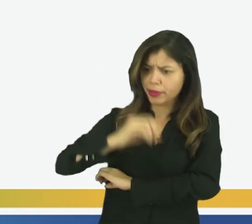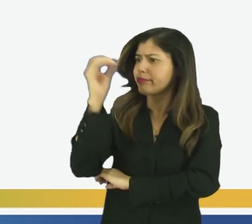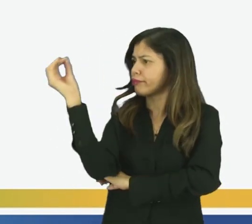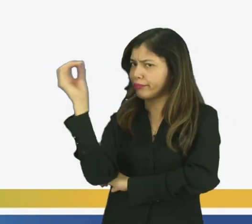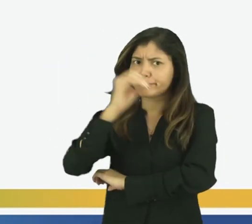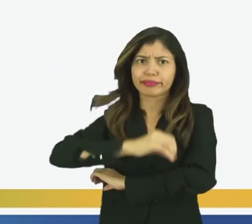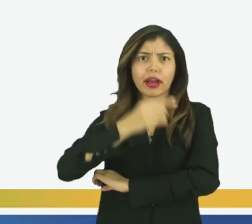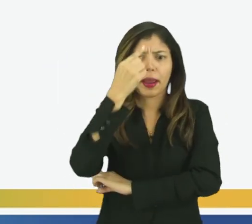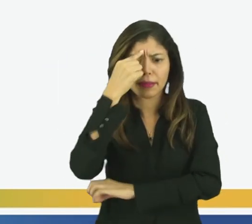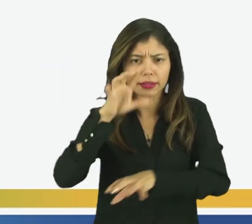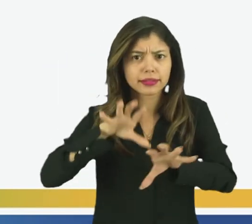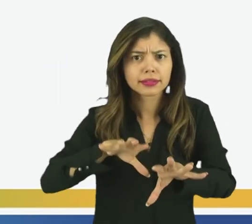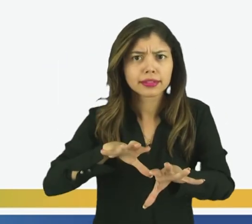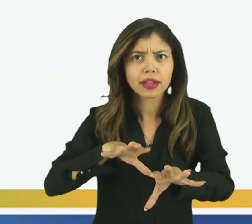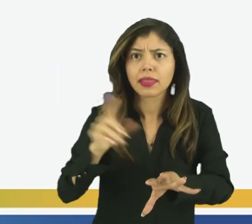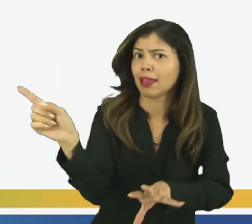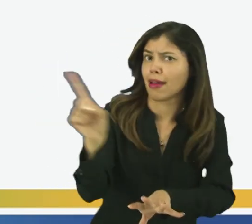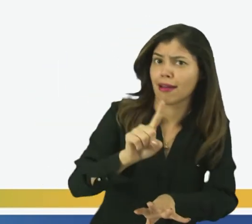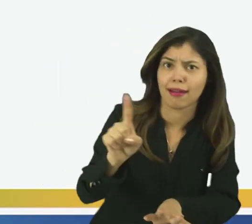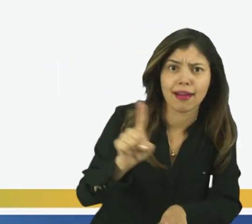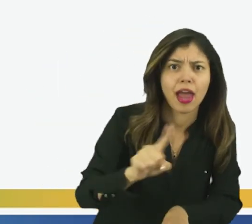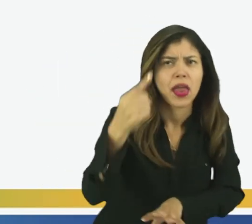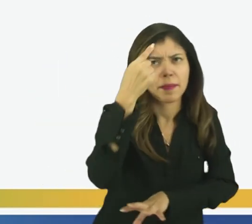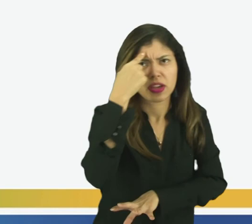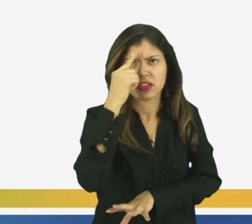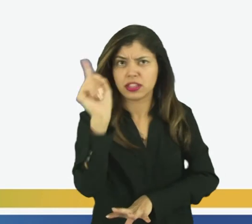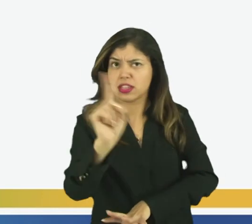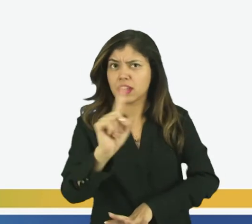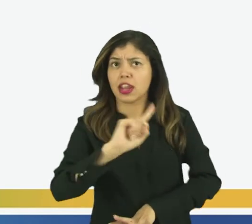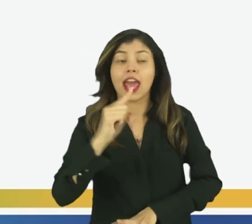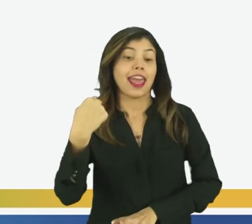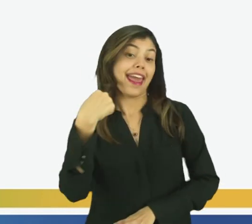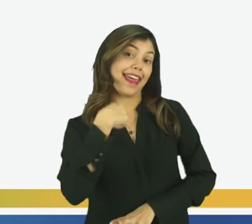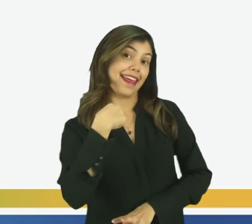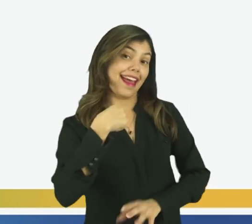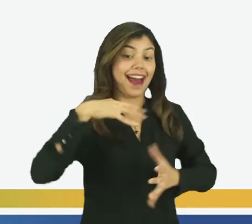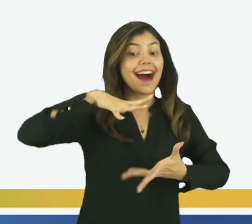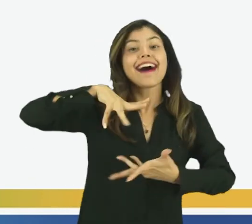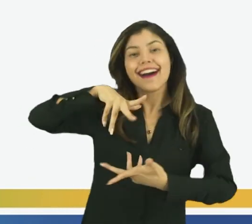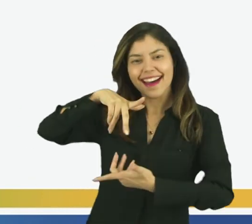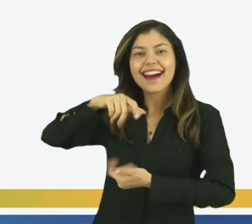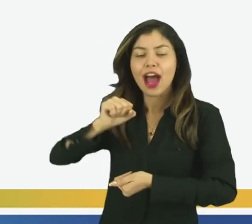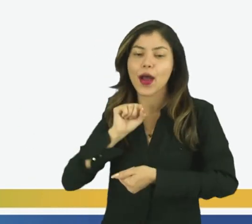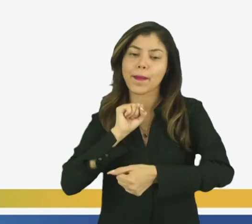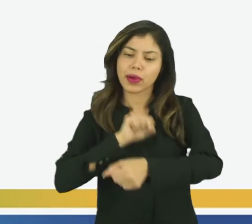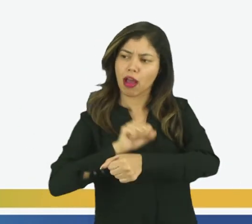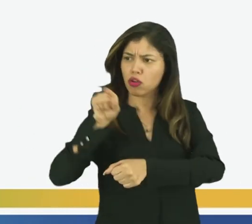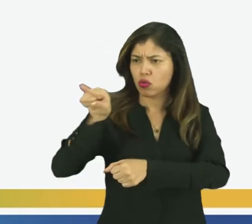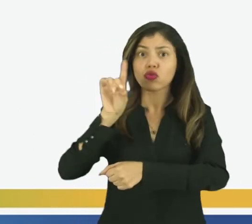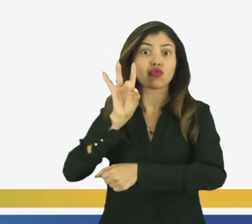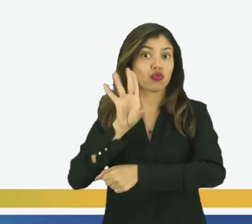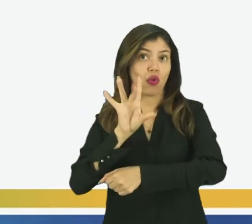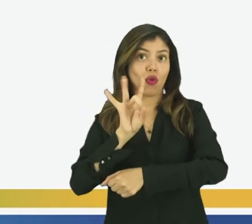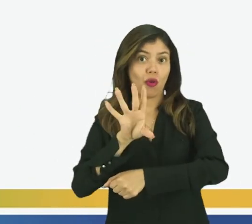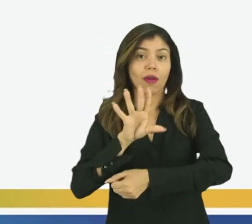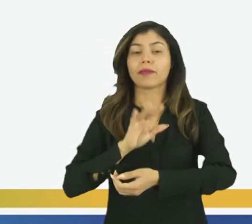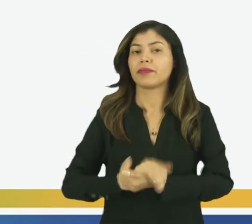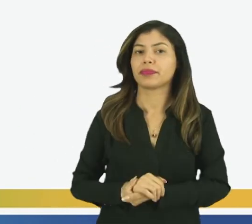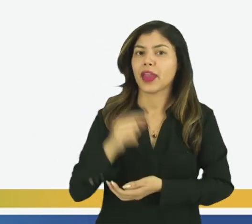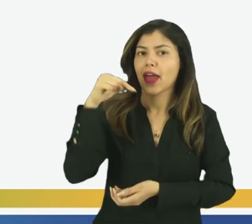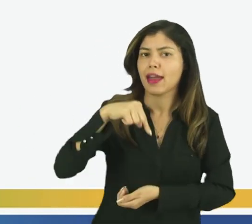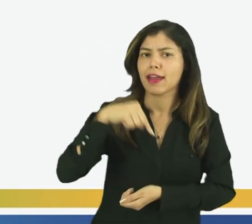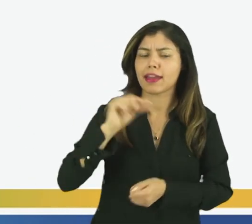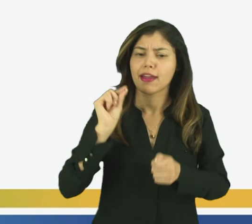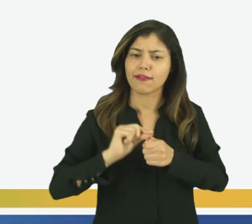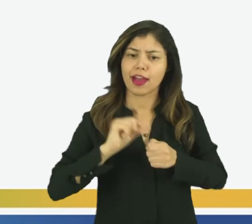Imagina só! Não, não, imagina! Quem mexe aqui sou eu! Ele só fica parado! E eu também! Aqui